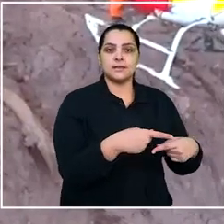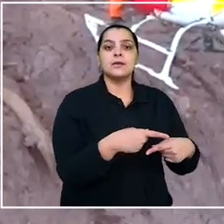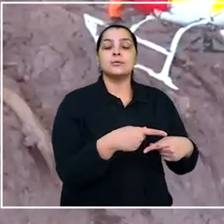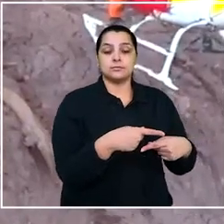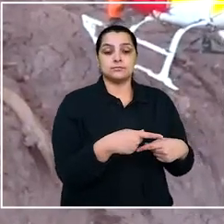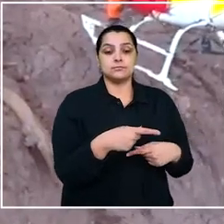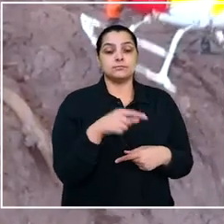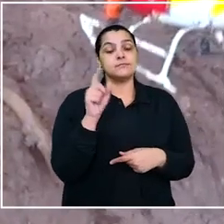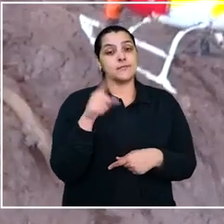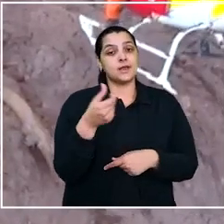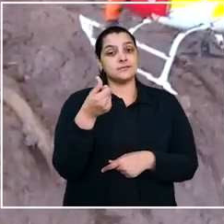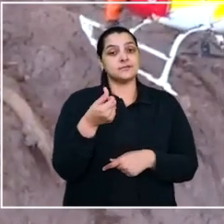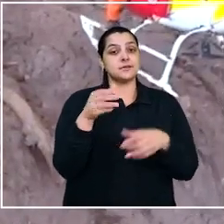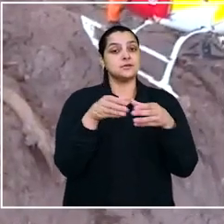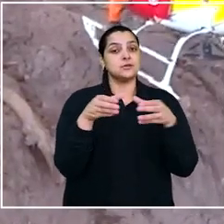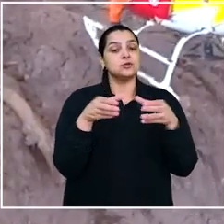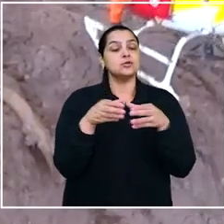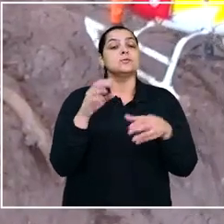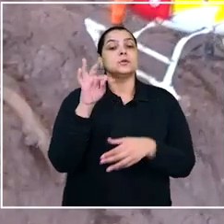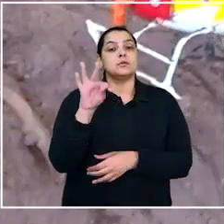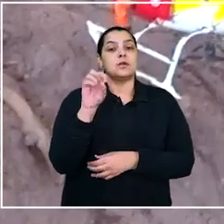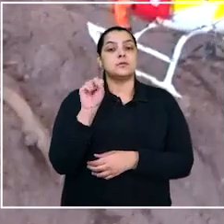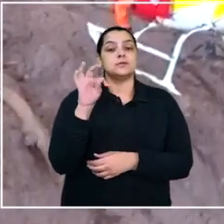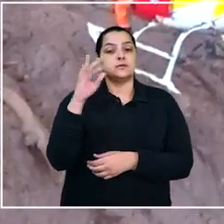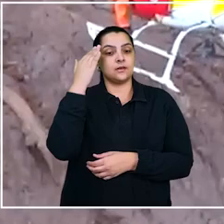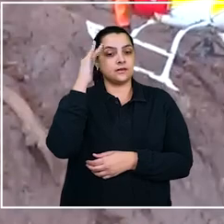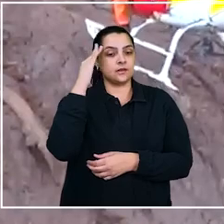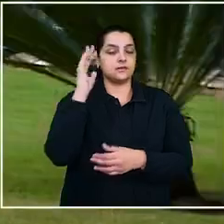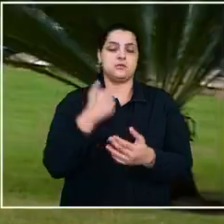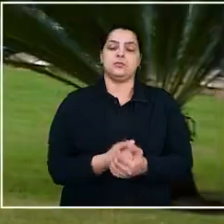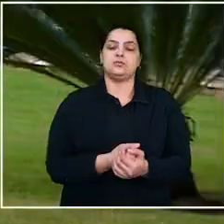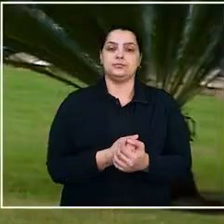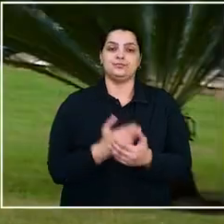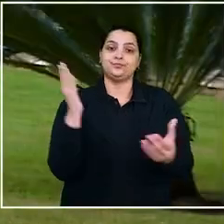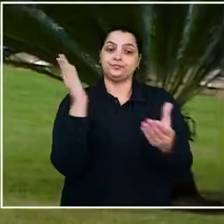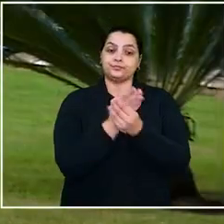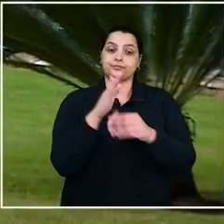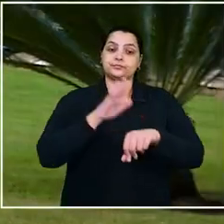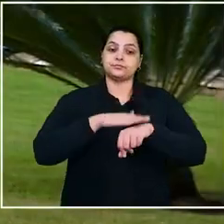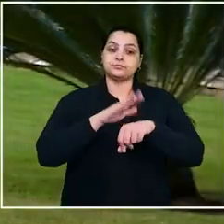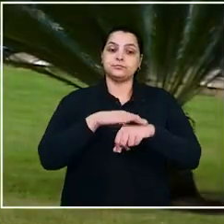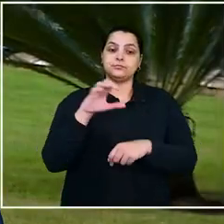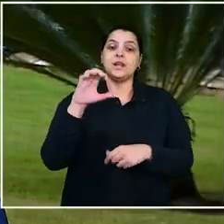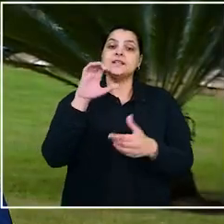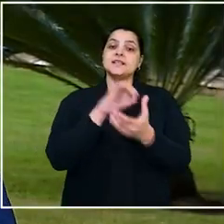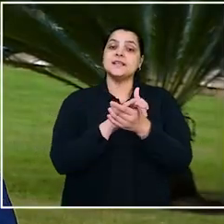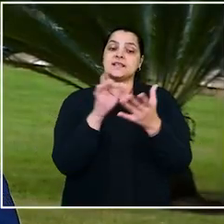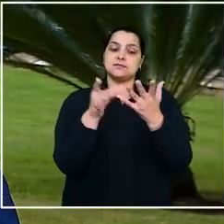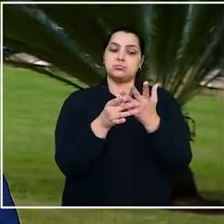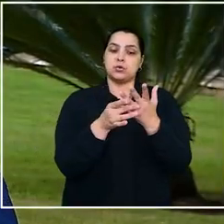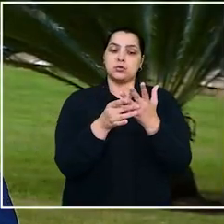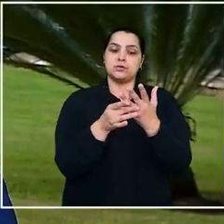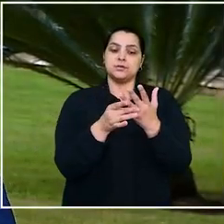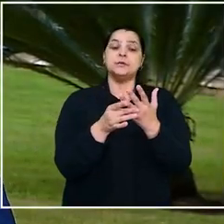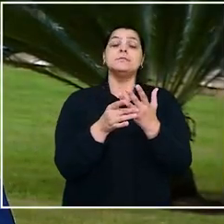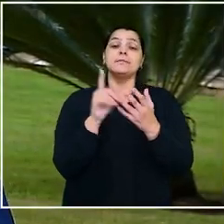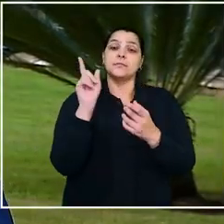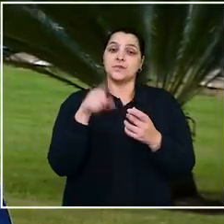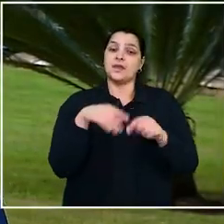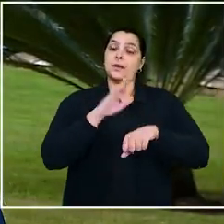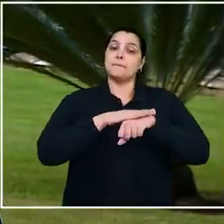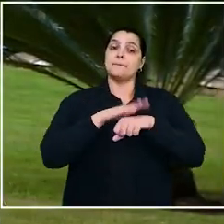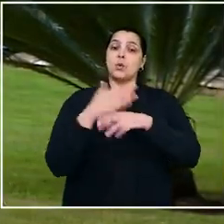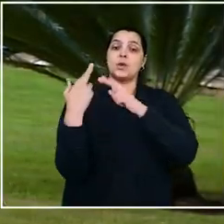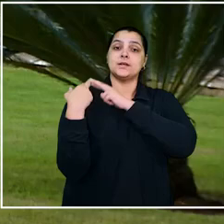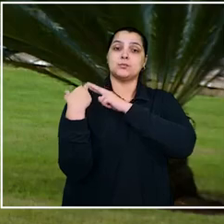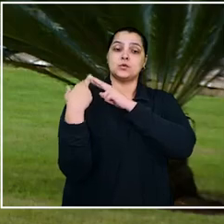aos herdeiros, como entendeu a sexta turma do Tribunal Superior do Trabalho. A ação trabalhista foi ajuizada pela esposa do empregado, que é a